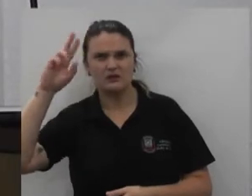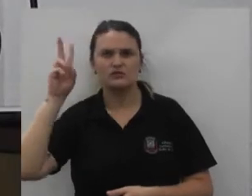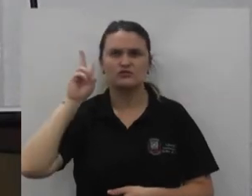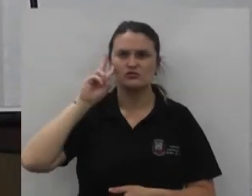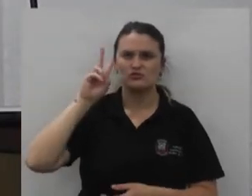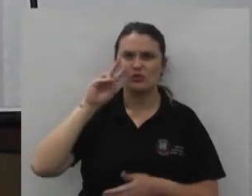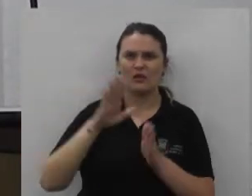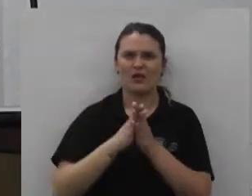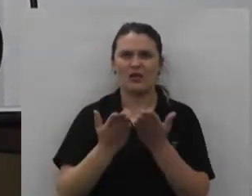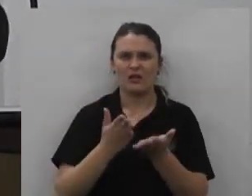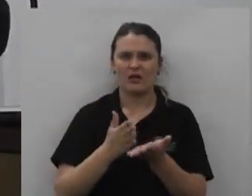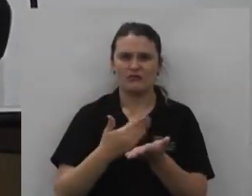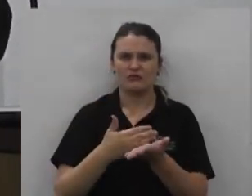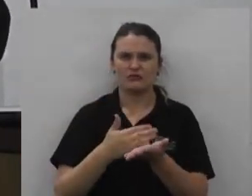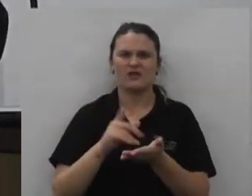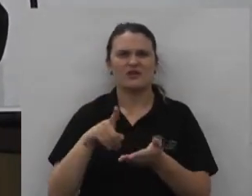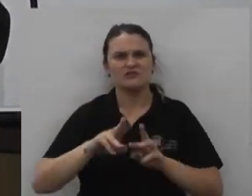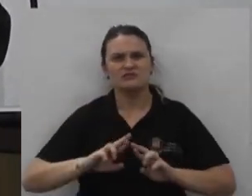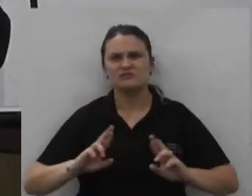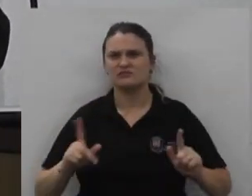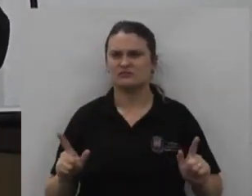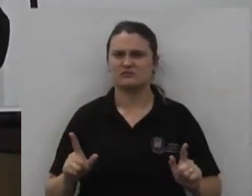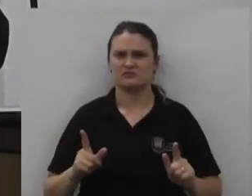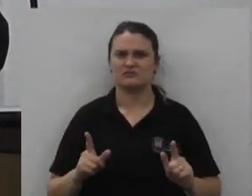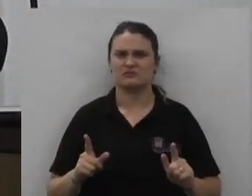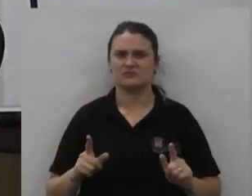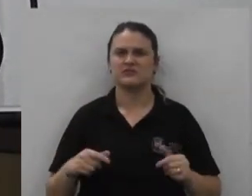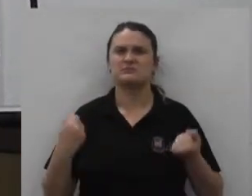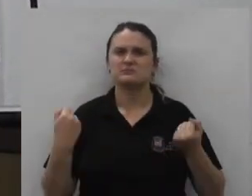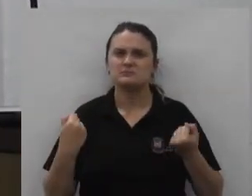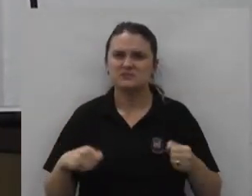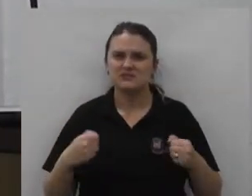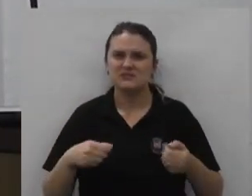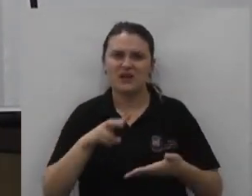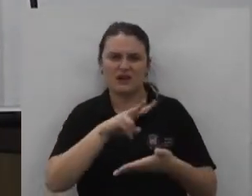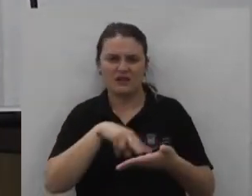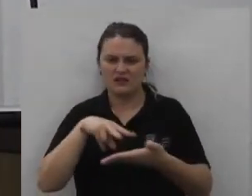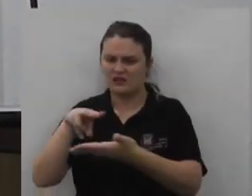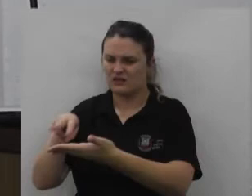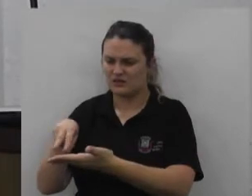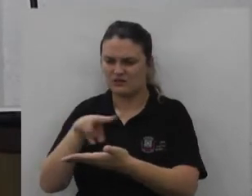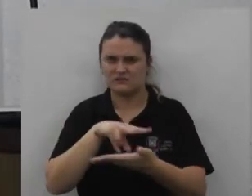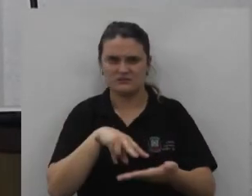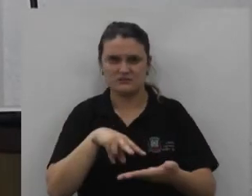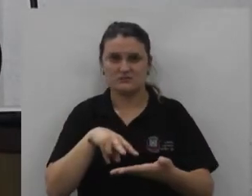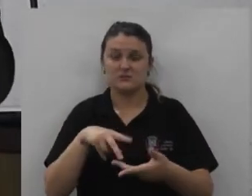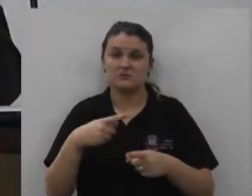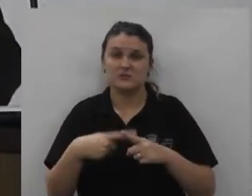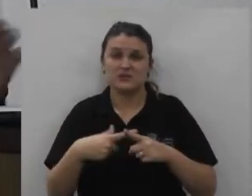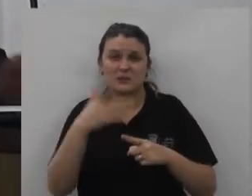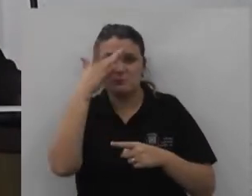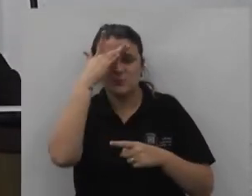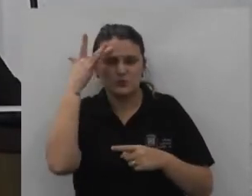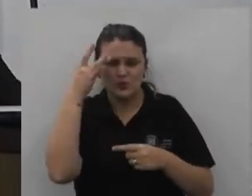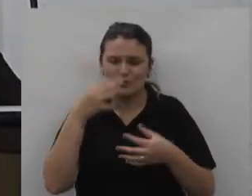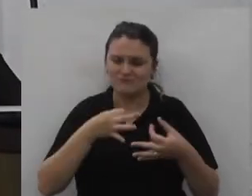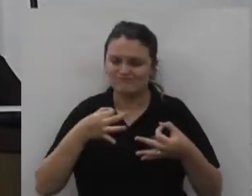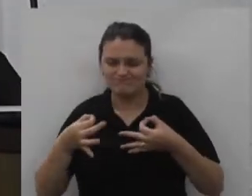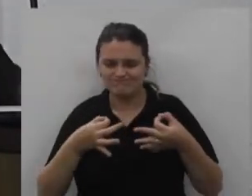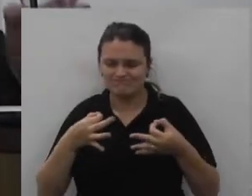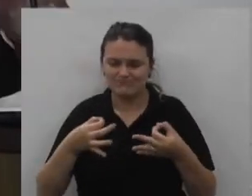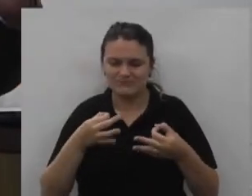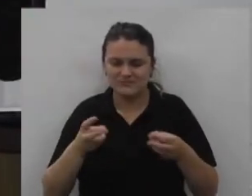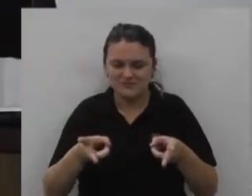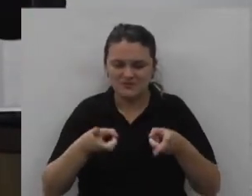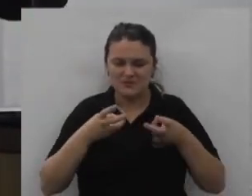dos livros são duas totalmente diferentes e precisa ler as duas para que você tire o teu